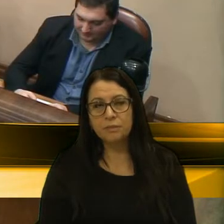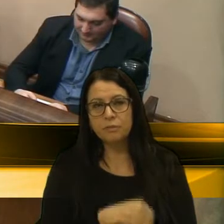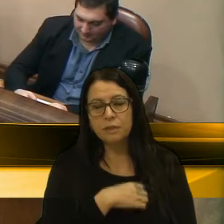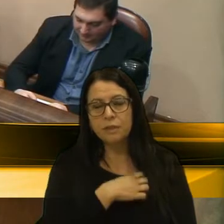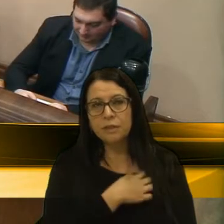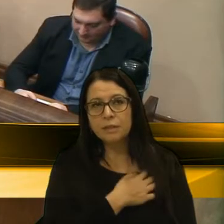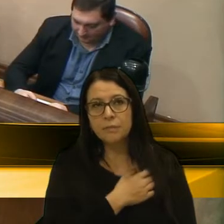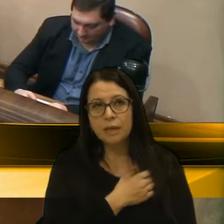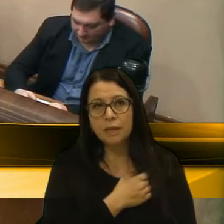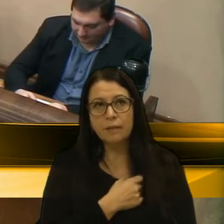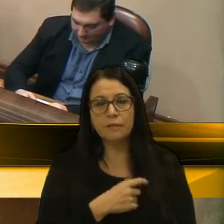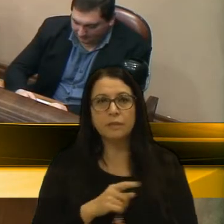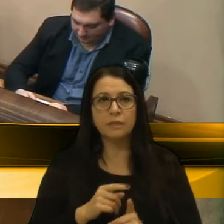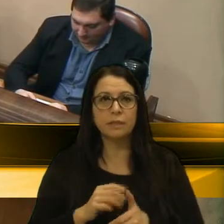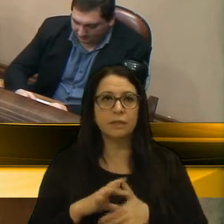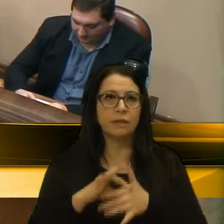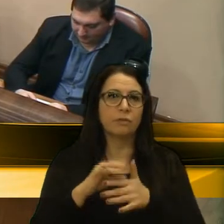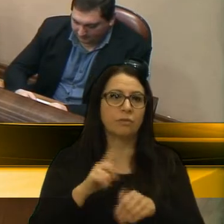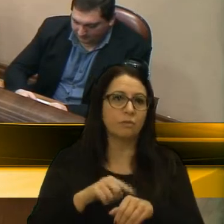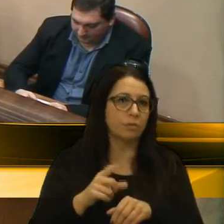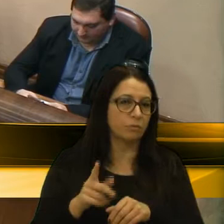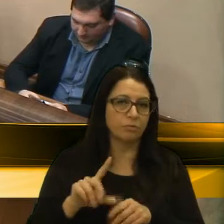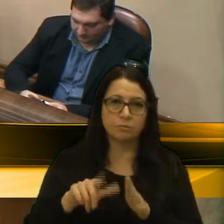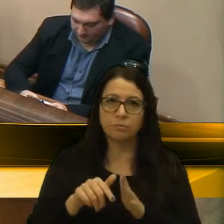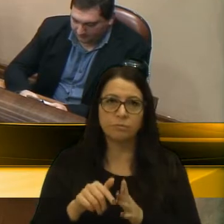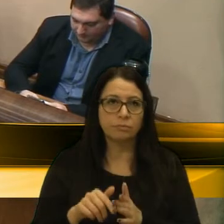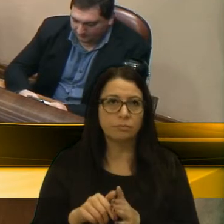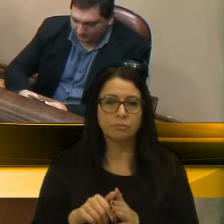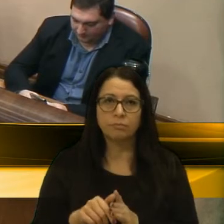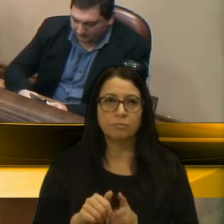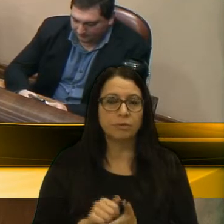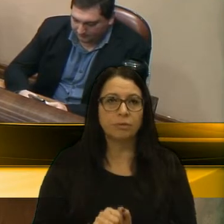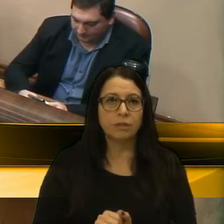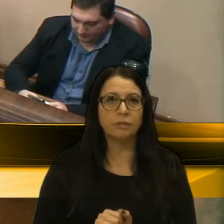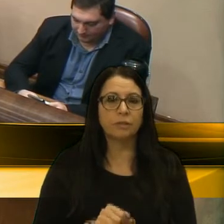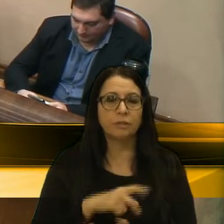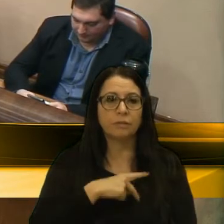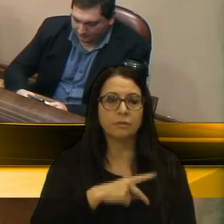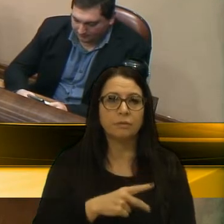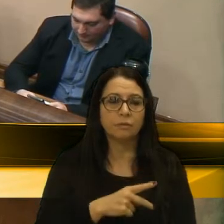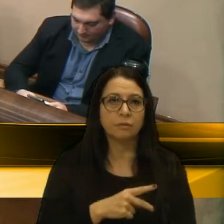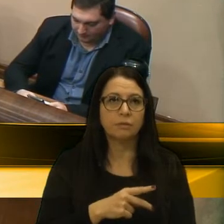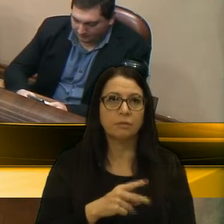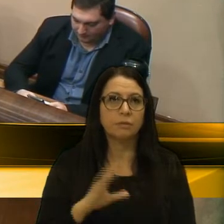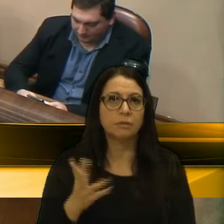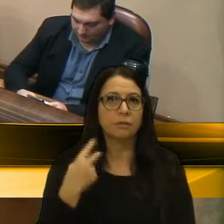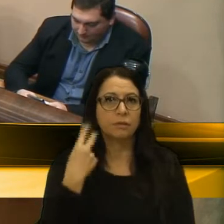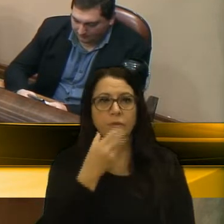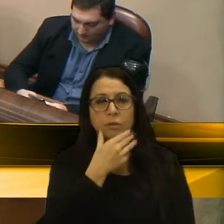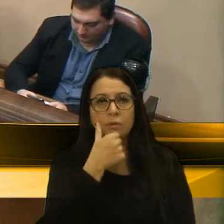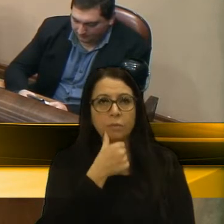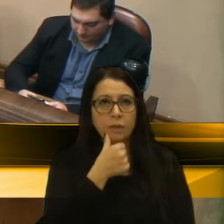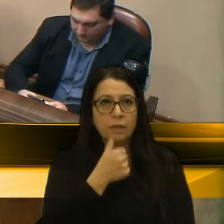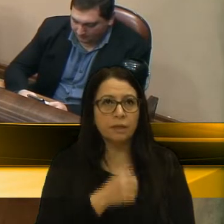A declaração de líder após, senhor presidente. Senhor presidente, senhoras e senhores vereadores,